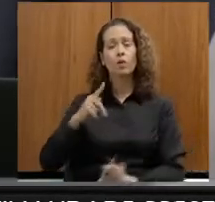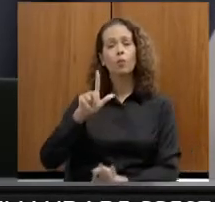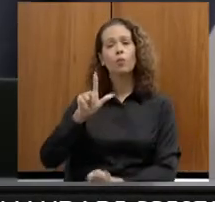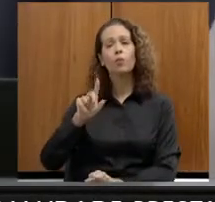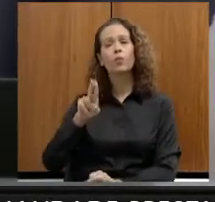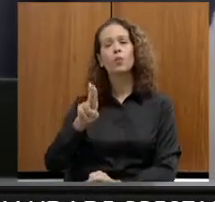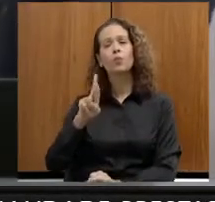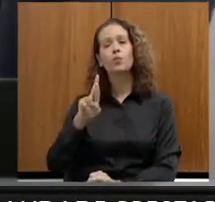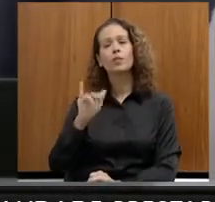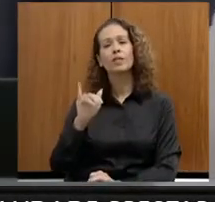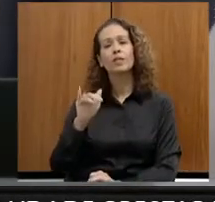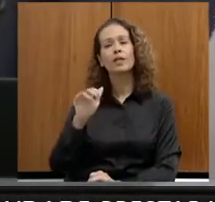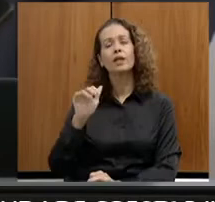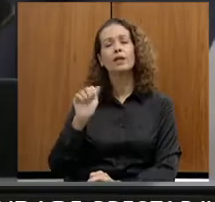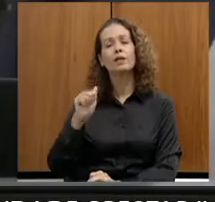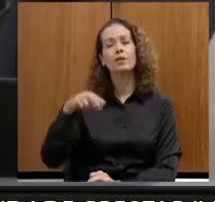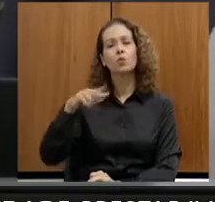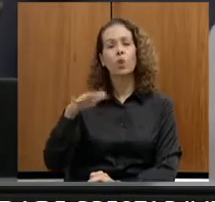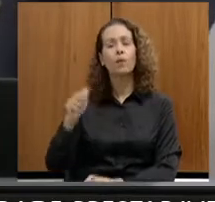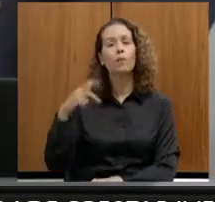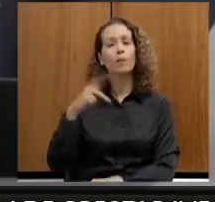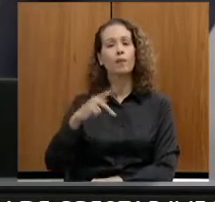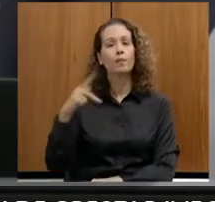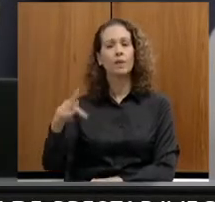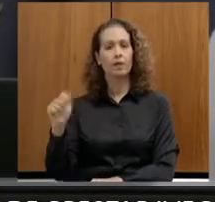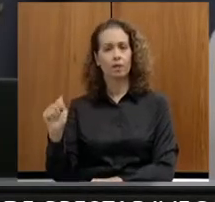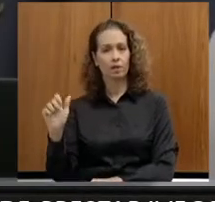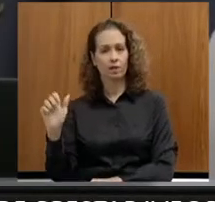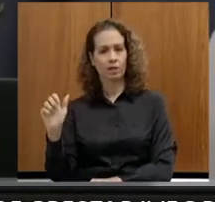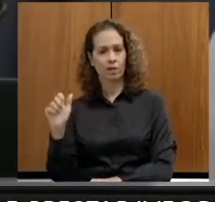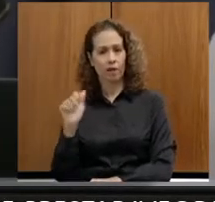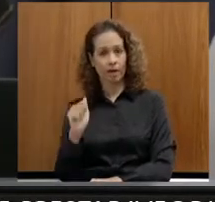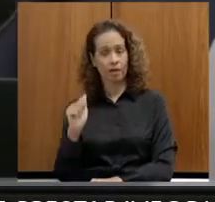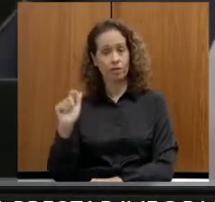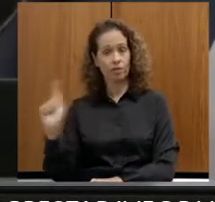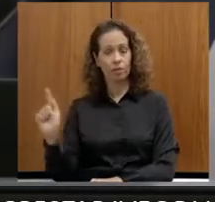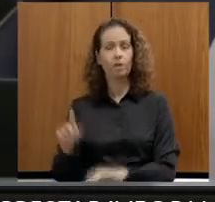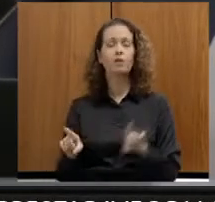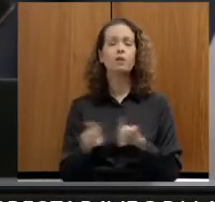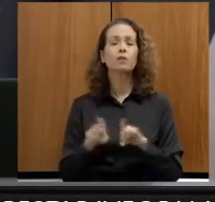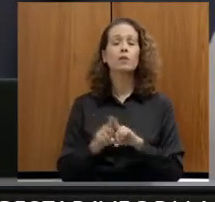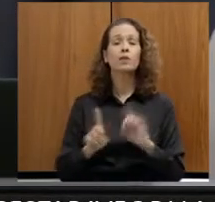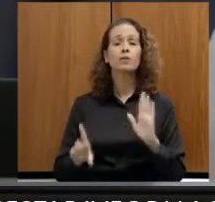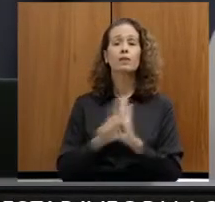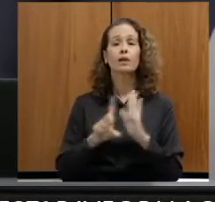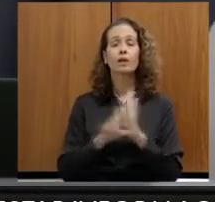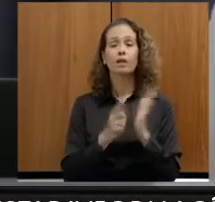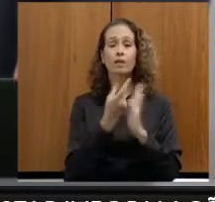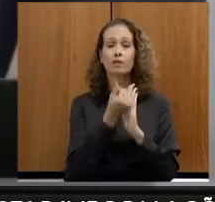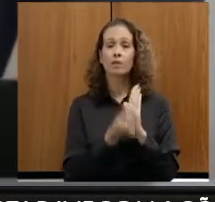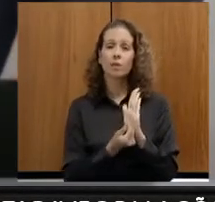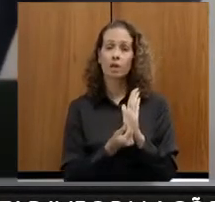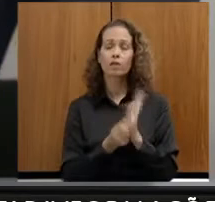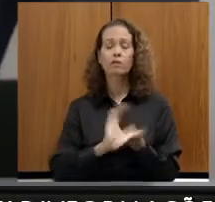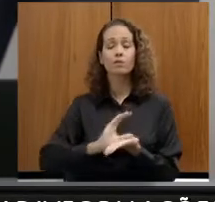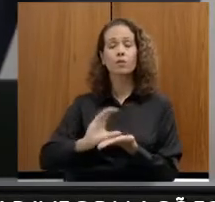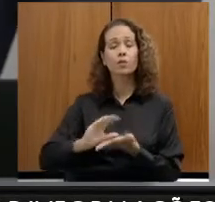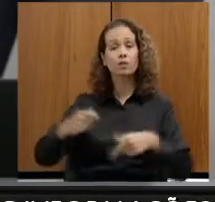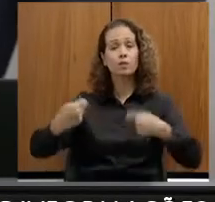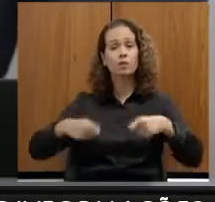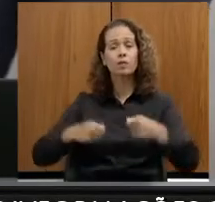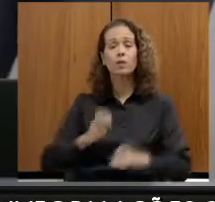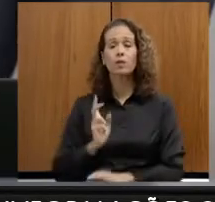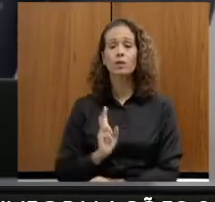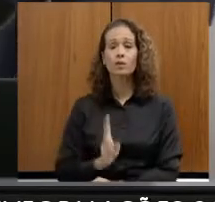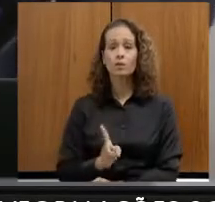Ação Governamental, PPAG, e na Lei Orçamentária Anual, LOA, recursos necessários para a continuidade